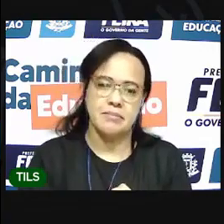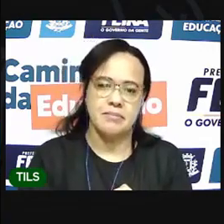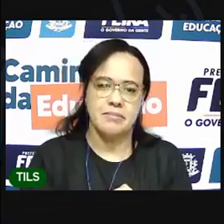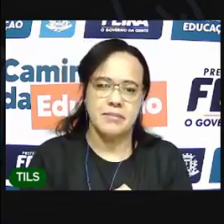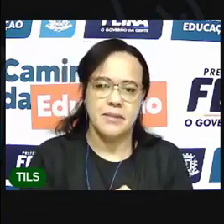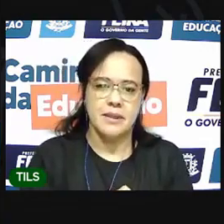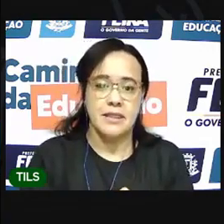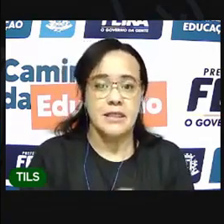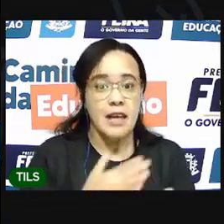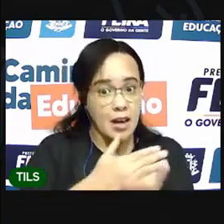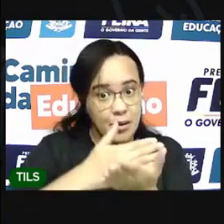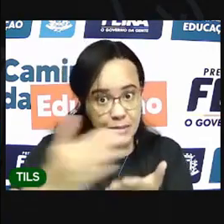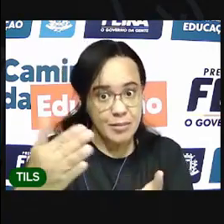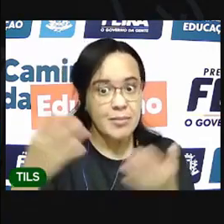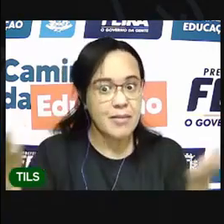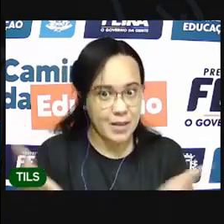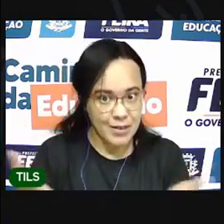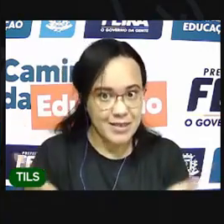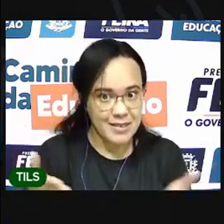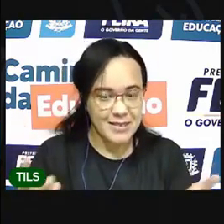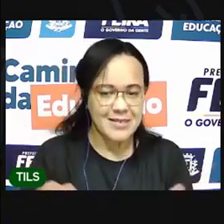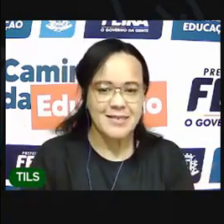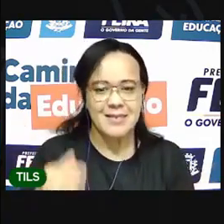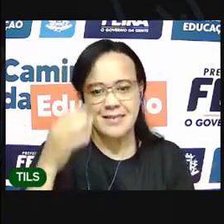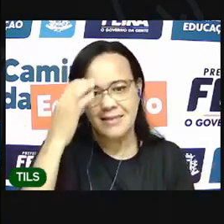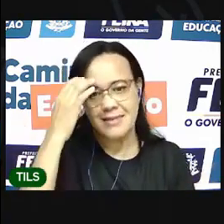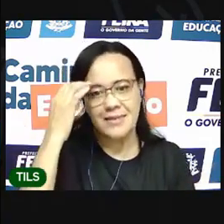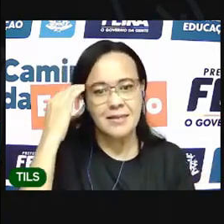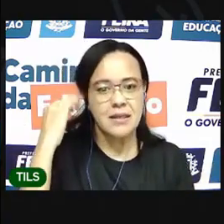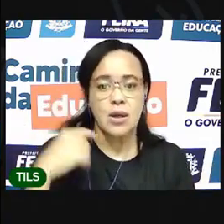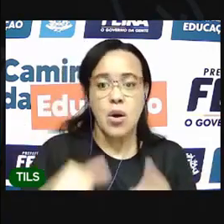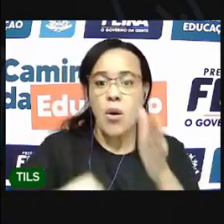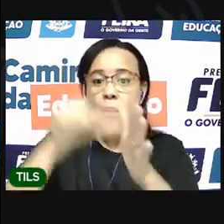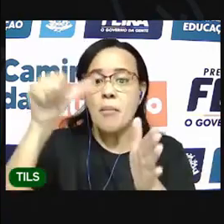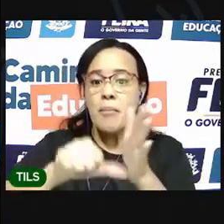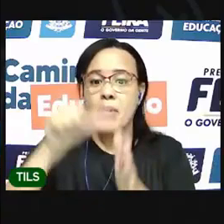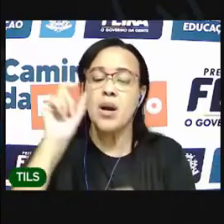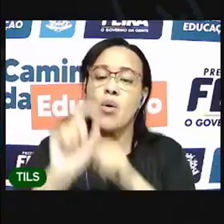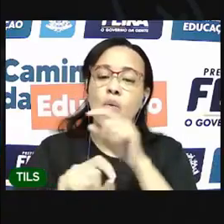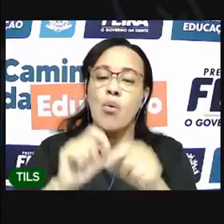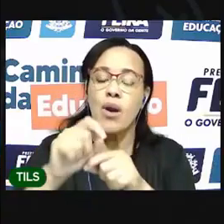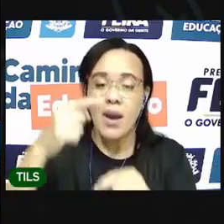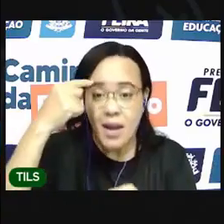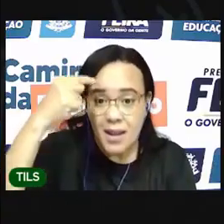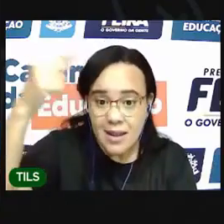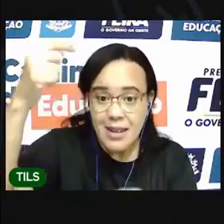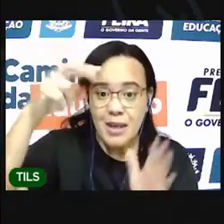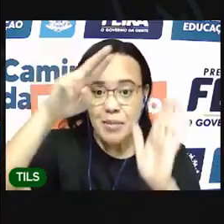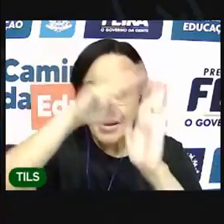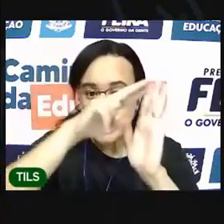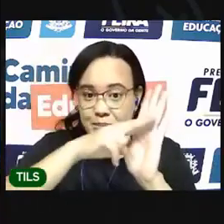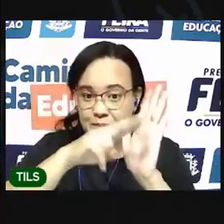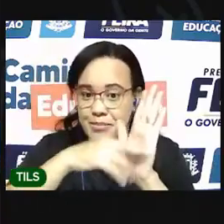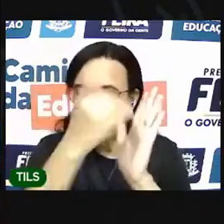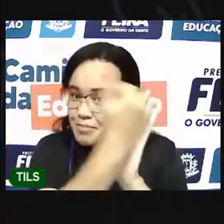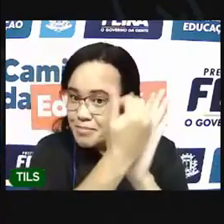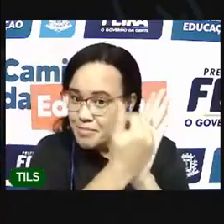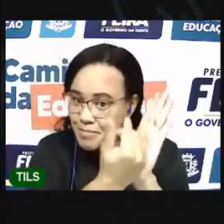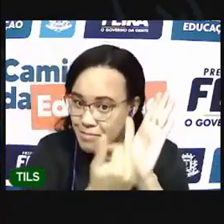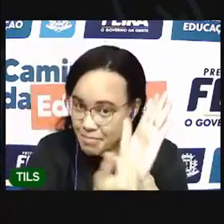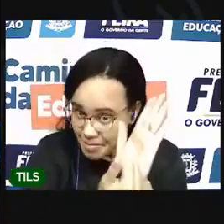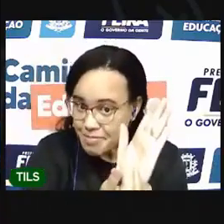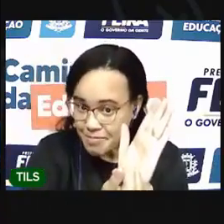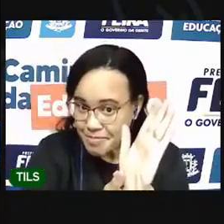Vamos começar? O primeiro passo, lembra lá na nossa receitinha, nossa instrução, o primeiro